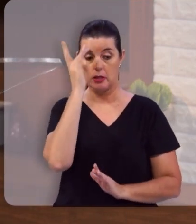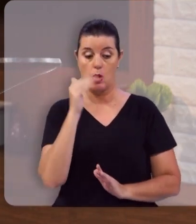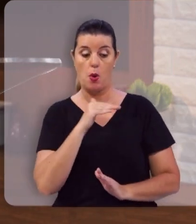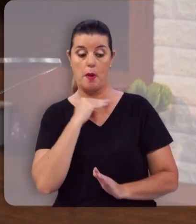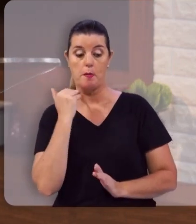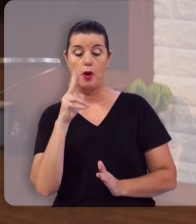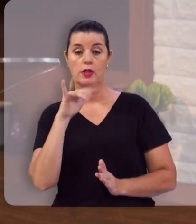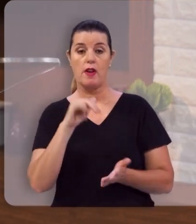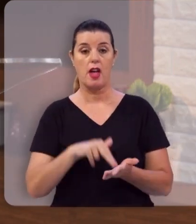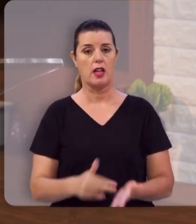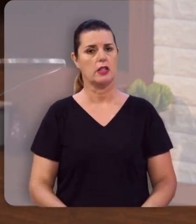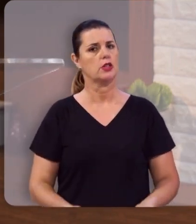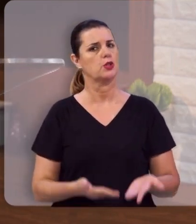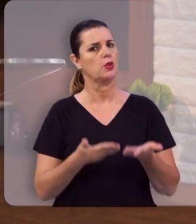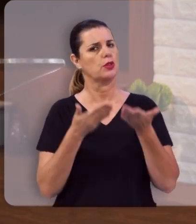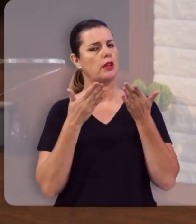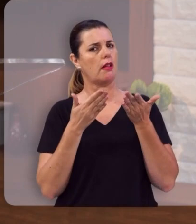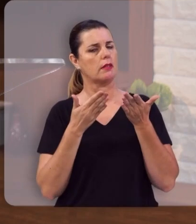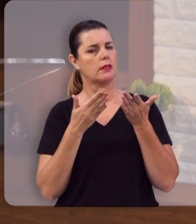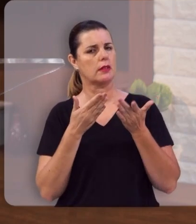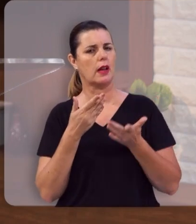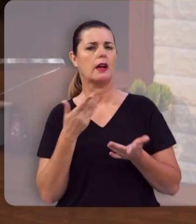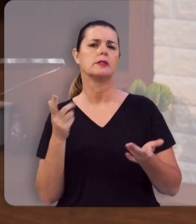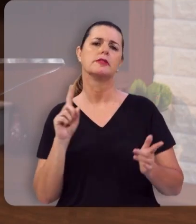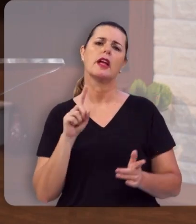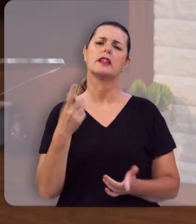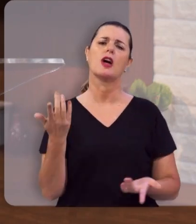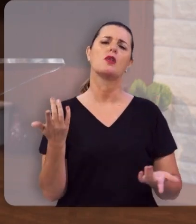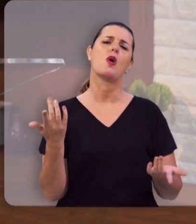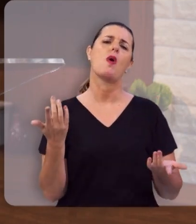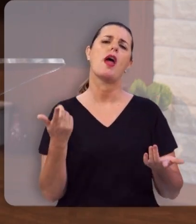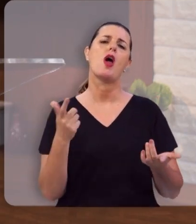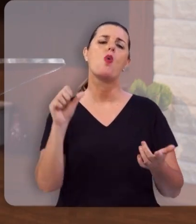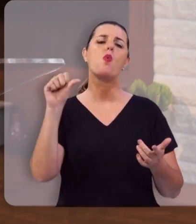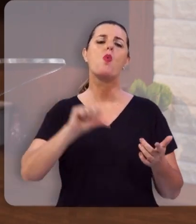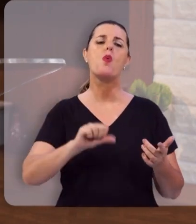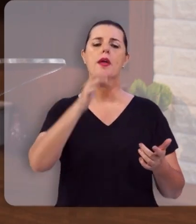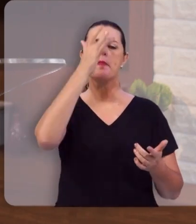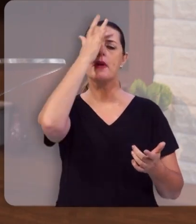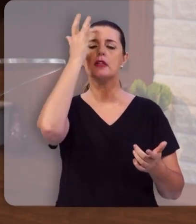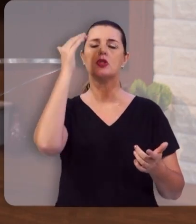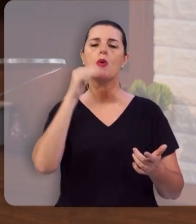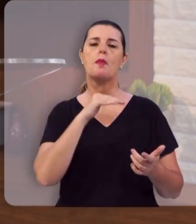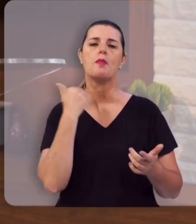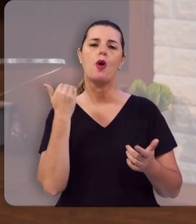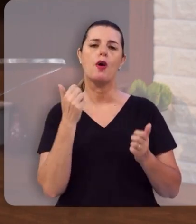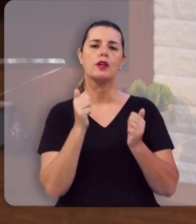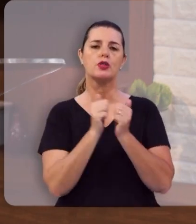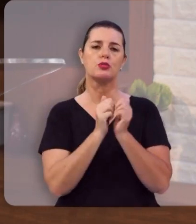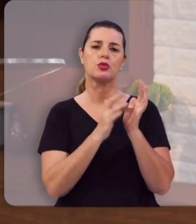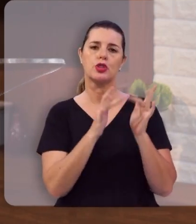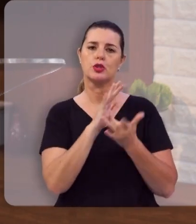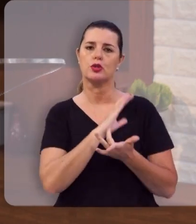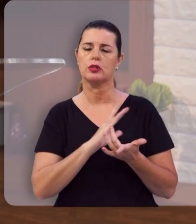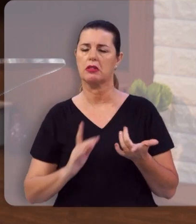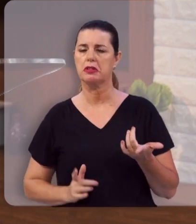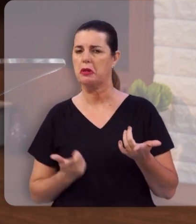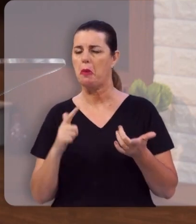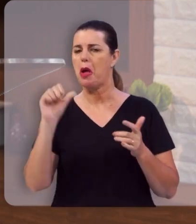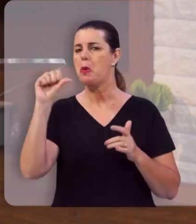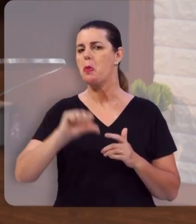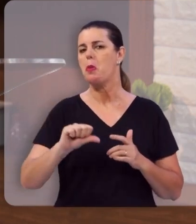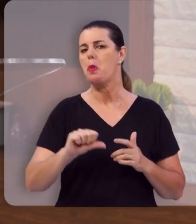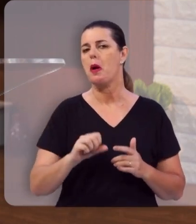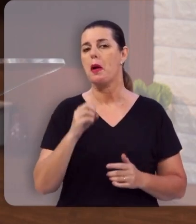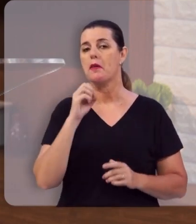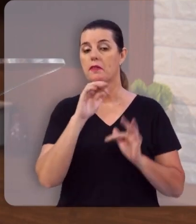ressuscitar. Então, note isso. Não há nenhum prejuízo para aquele que morre em Cristo. Nenhum prejuízo.